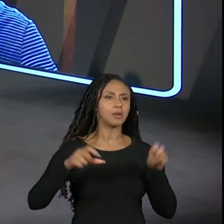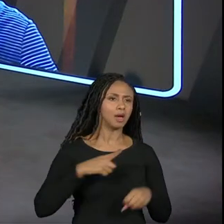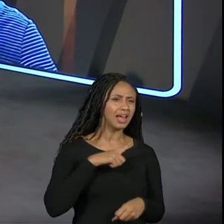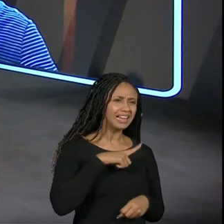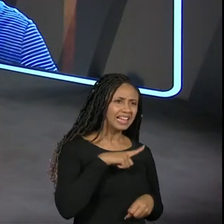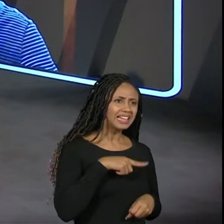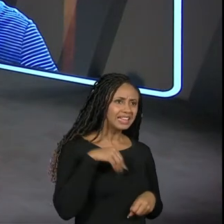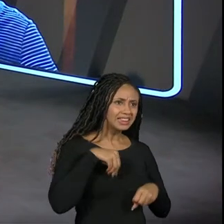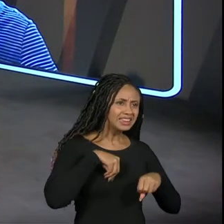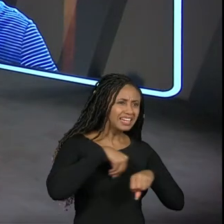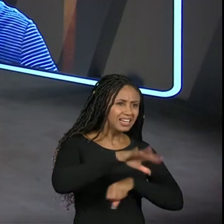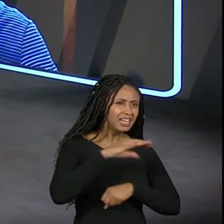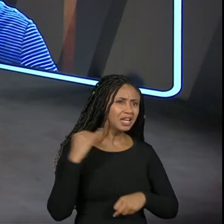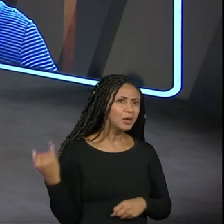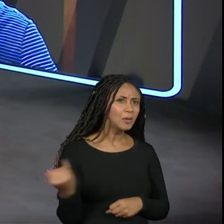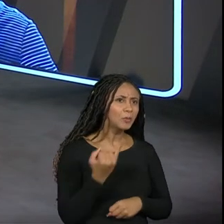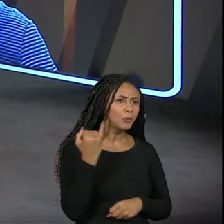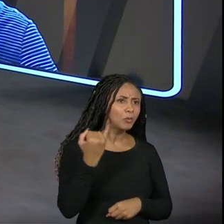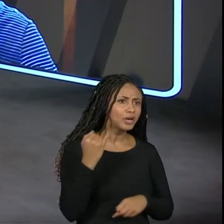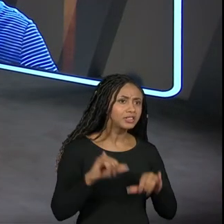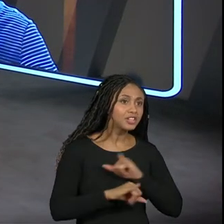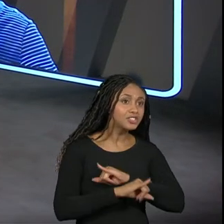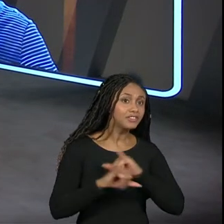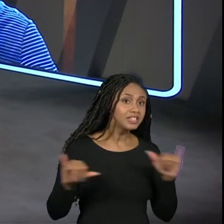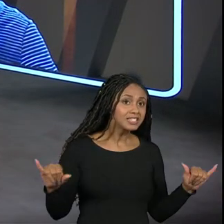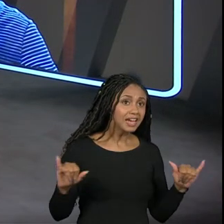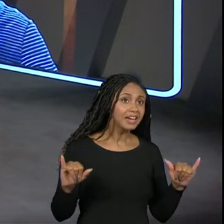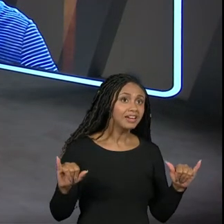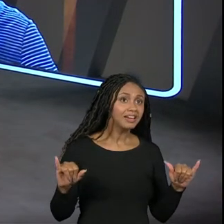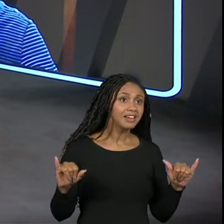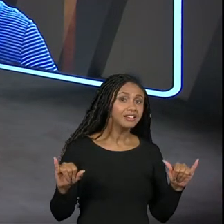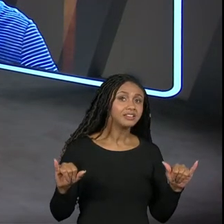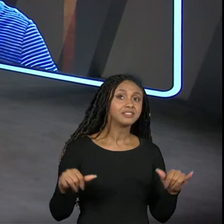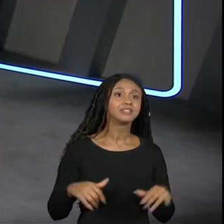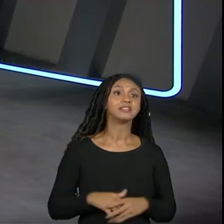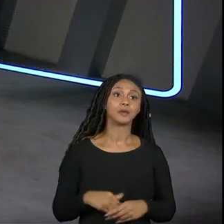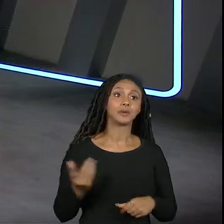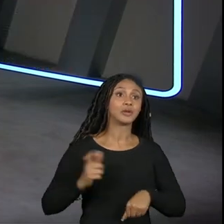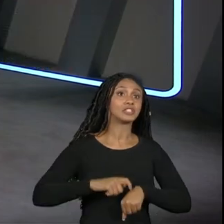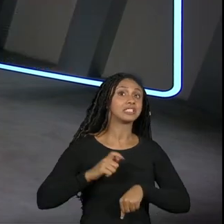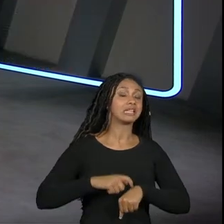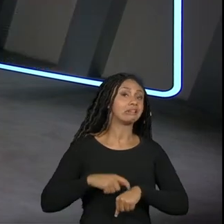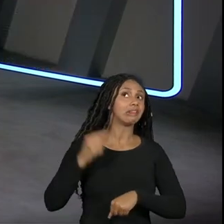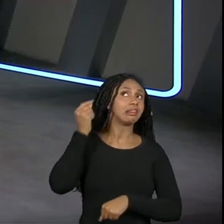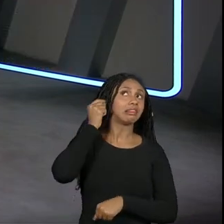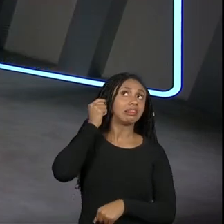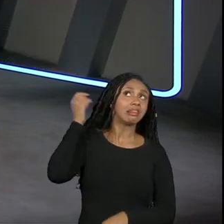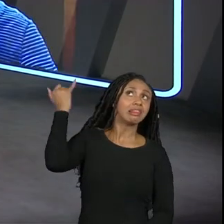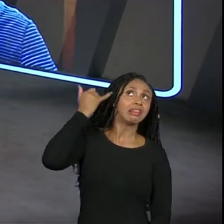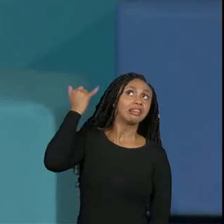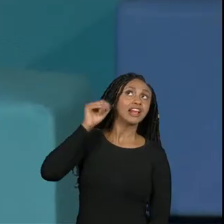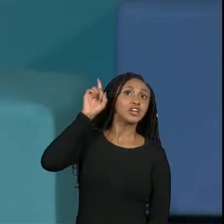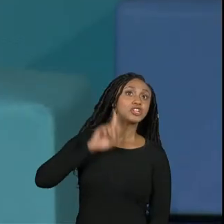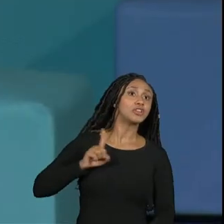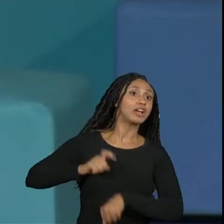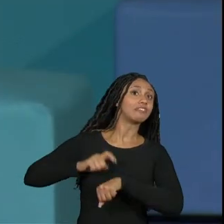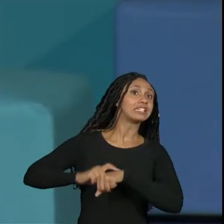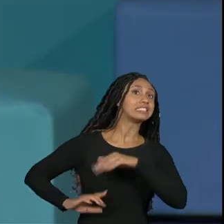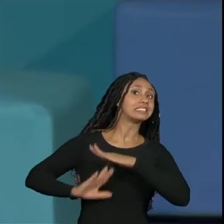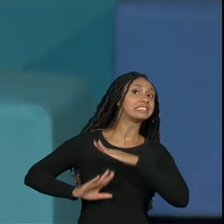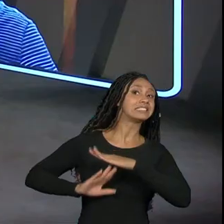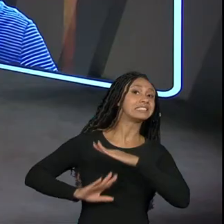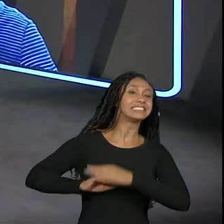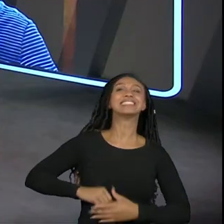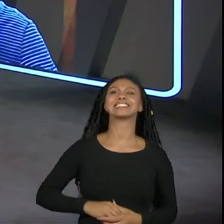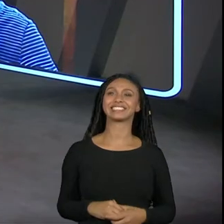recadinho muito importante para dar para o pessoal para a gente poder começar a se despedir porque eu já estou aqui com o diretor dizendo que nós estamos com 3